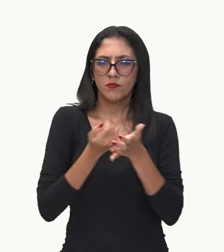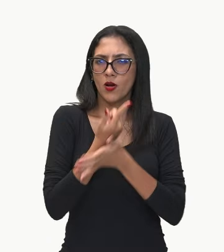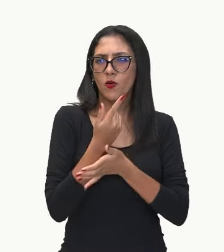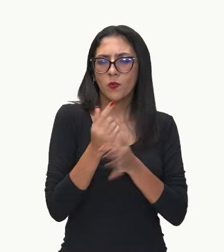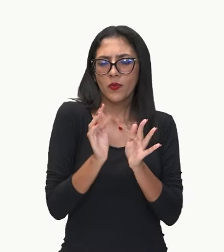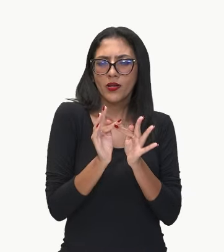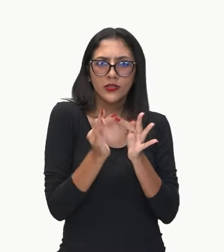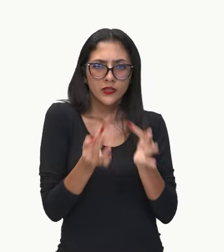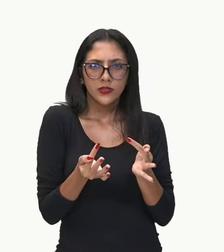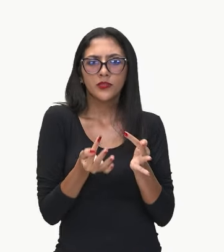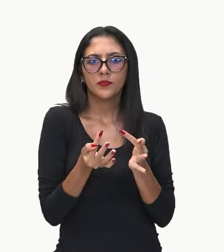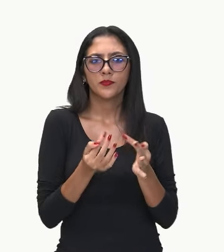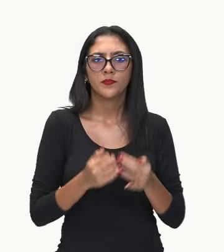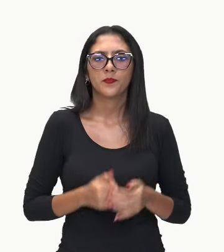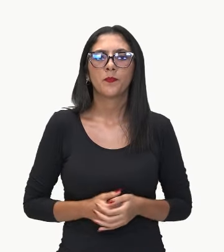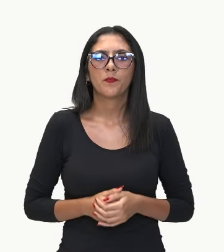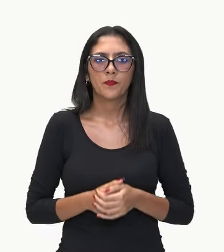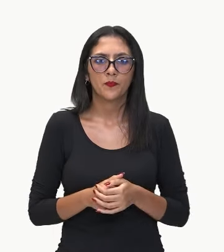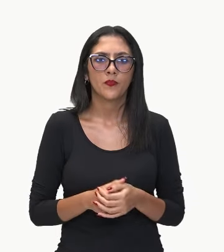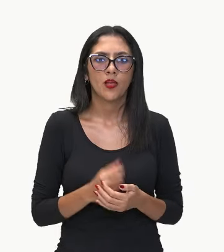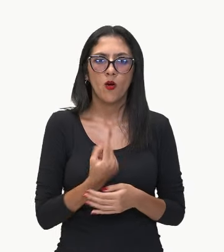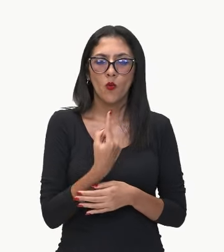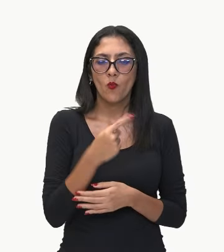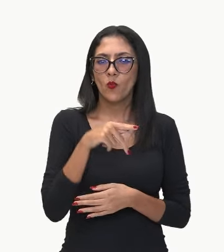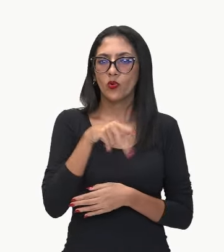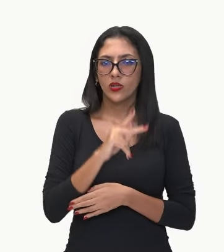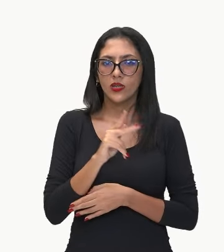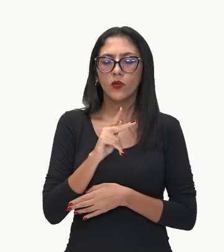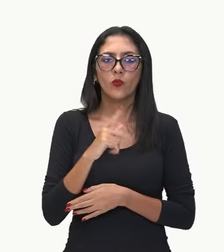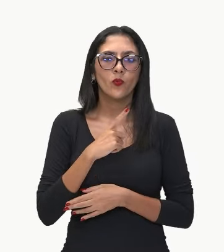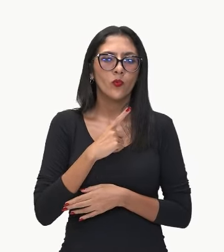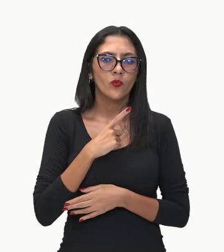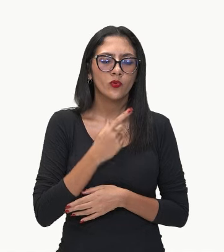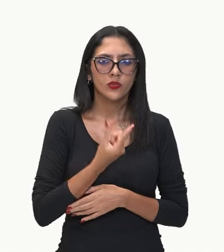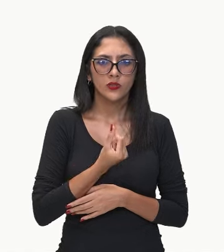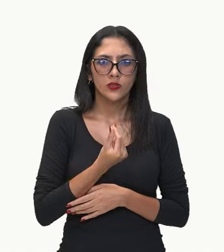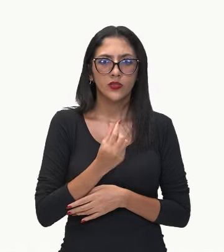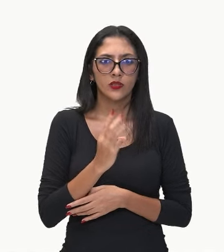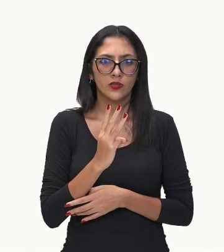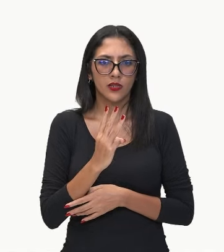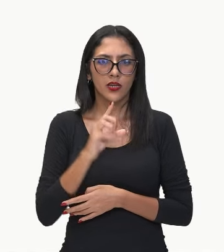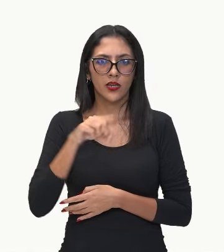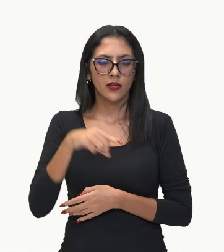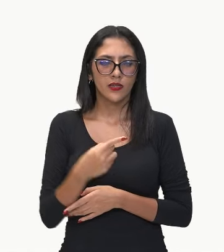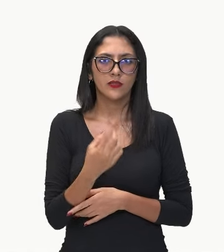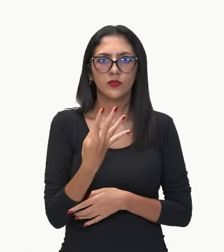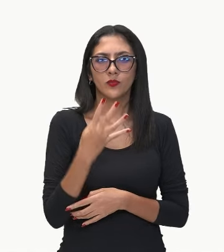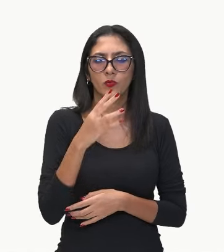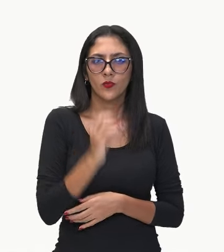Onde o quilo custa R$,40.